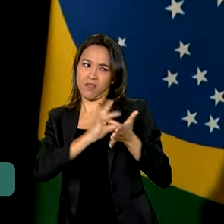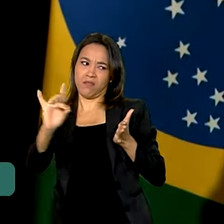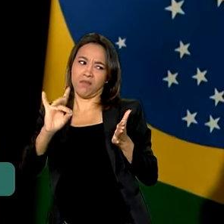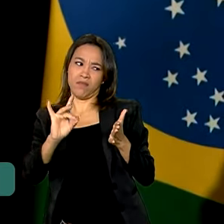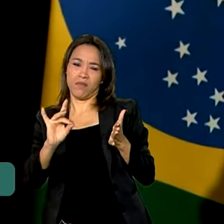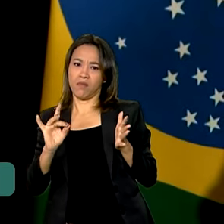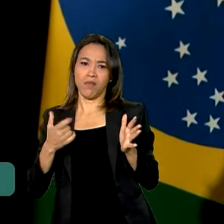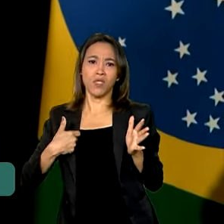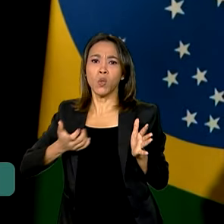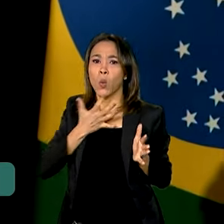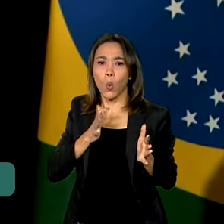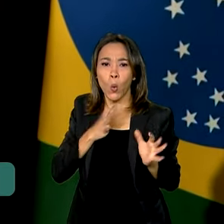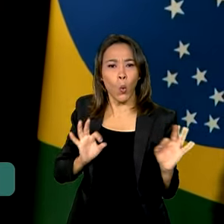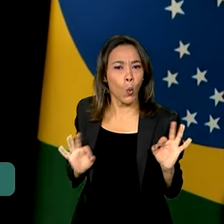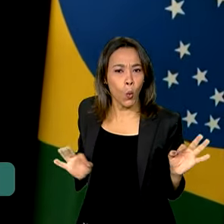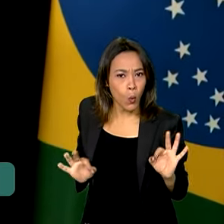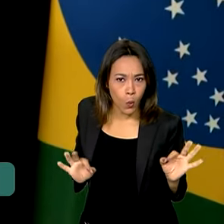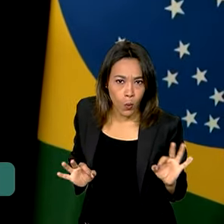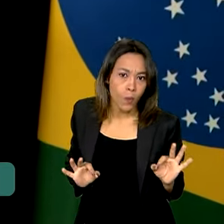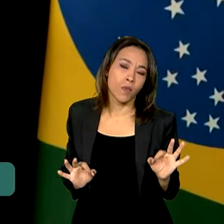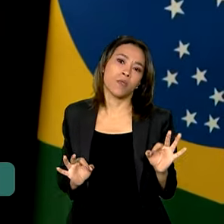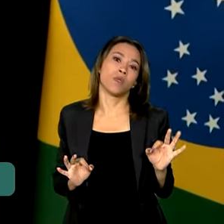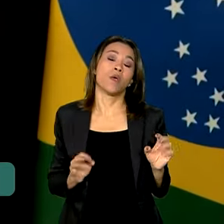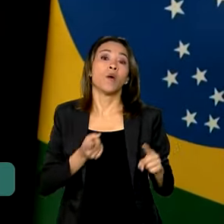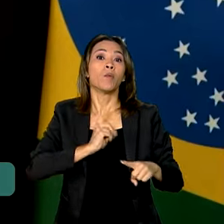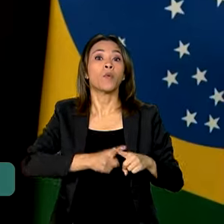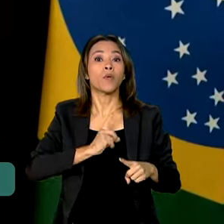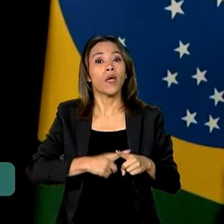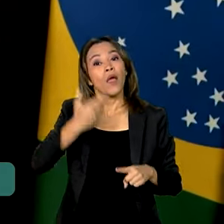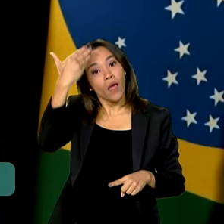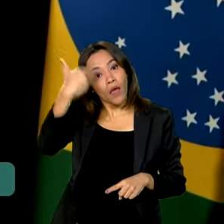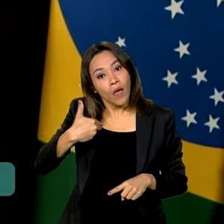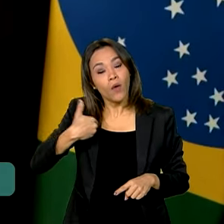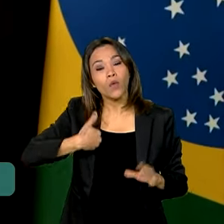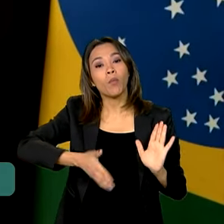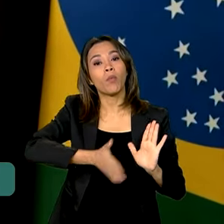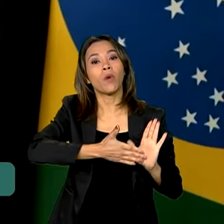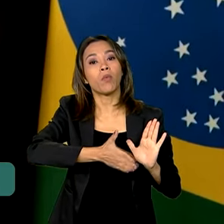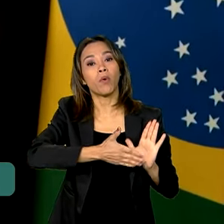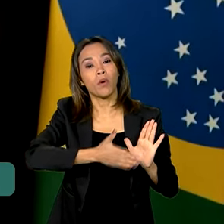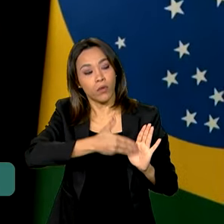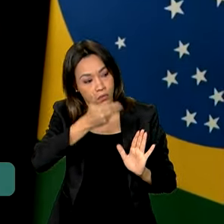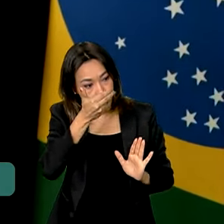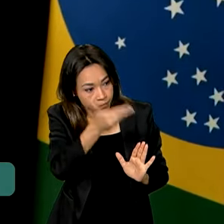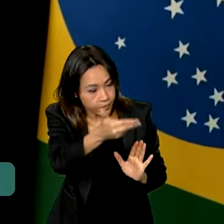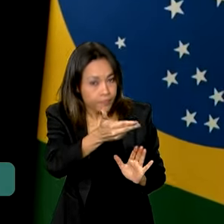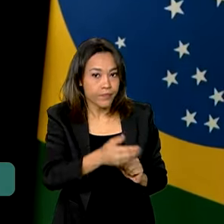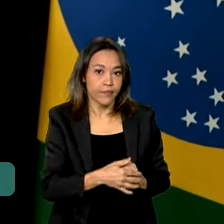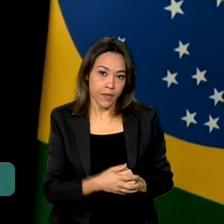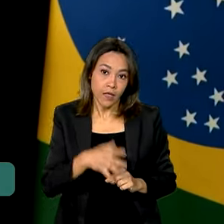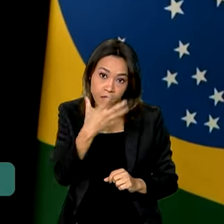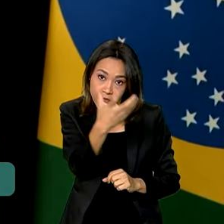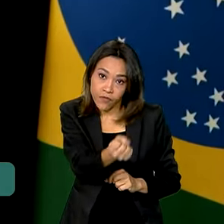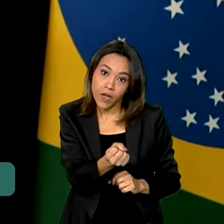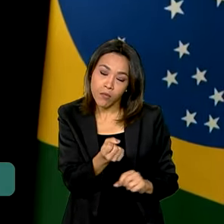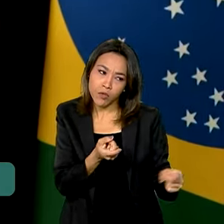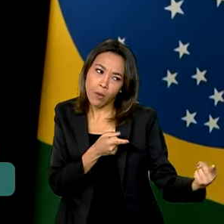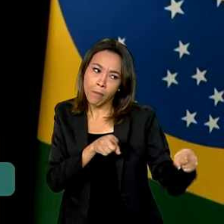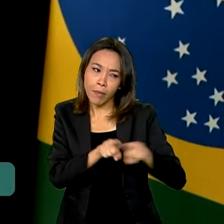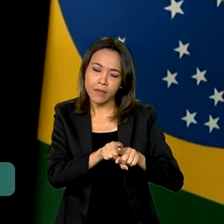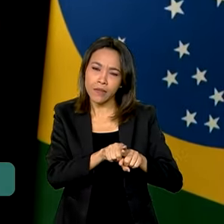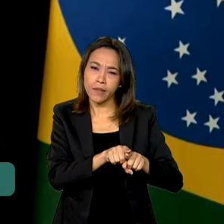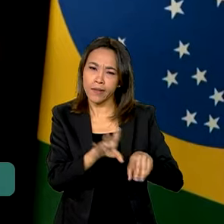mesmo sem nos conhecermos. O que eu estou propondo, e eu tenho certeza que nós vamos fazer uma parceria